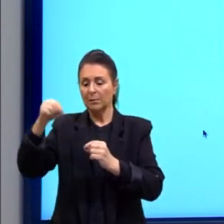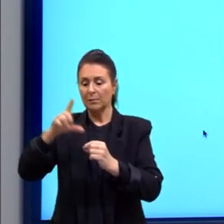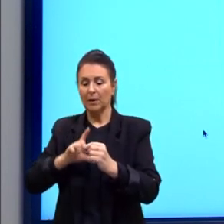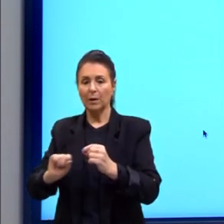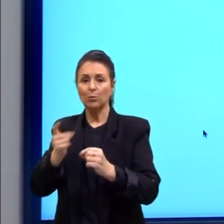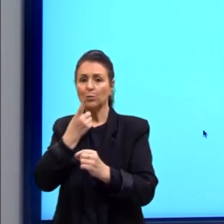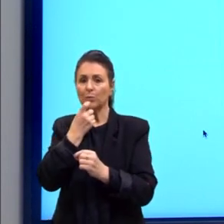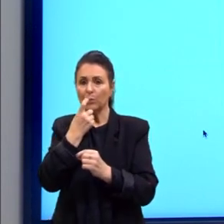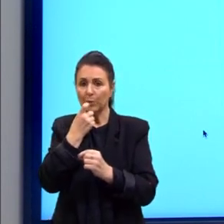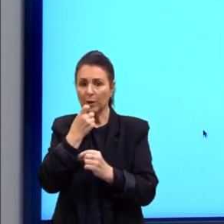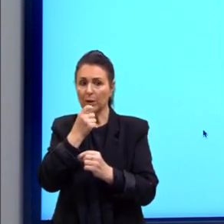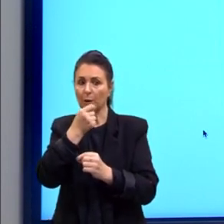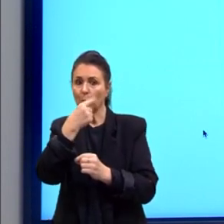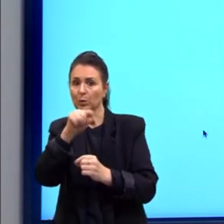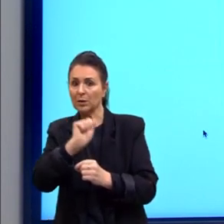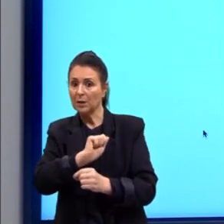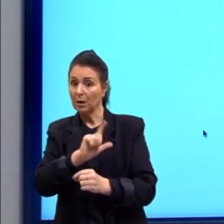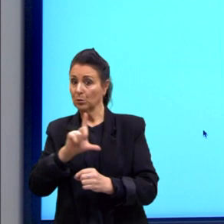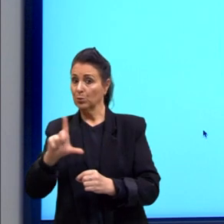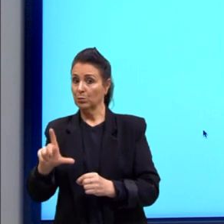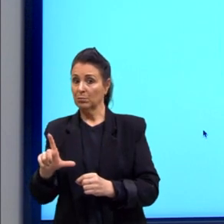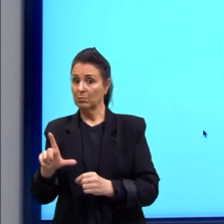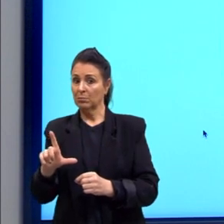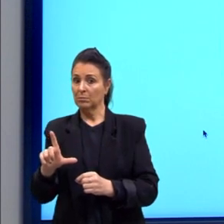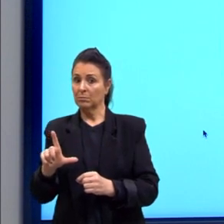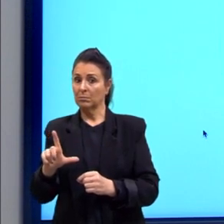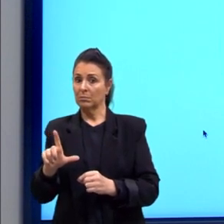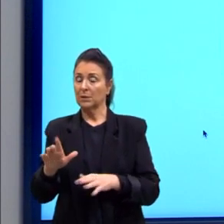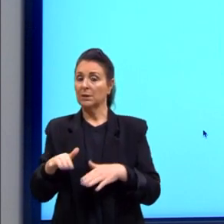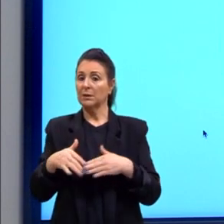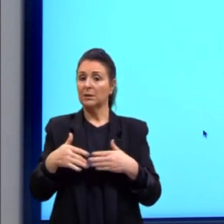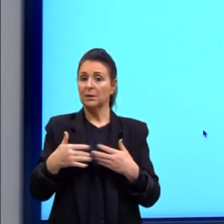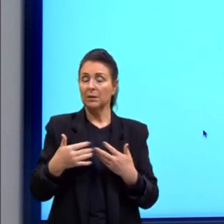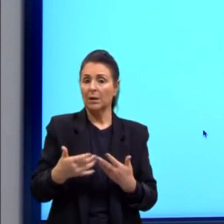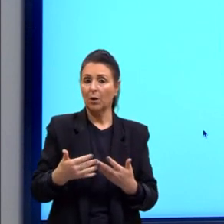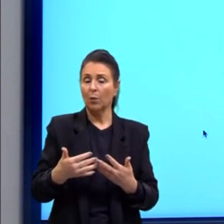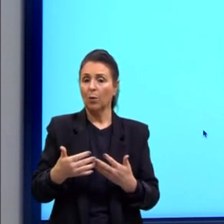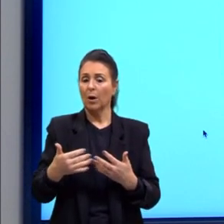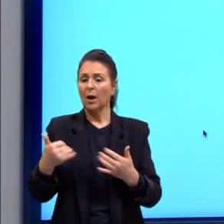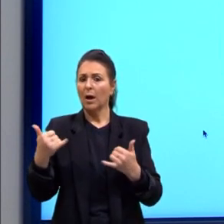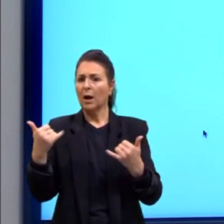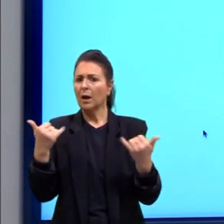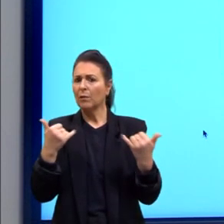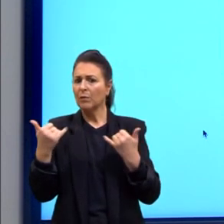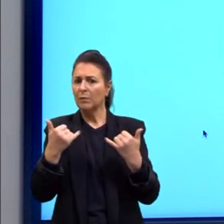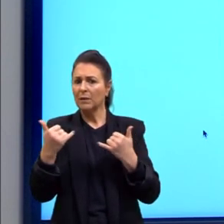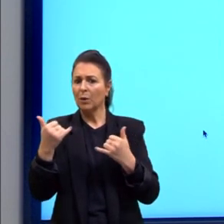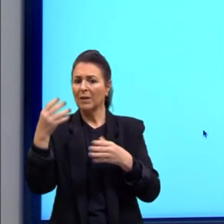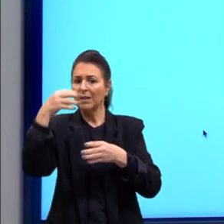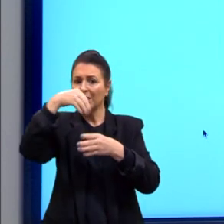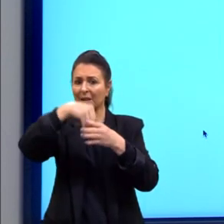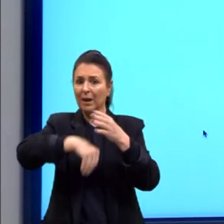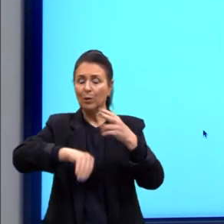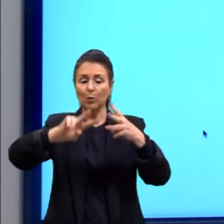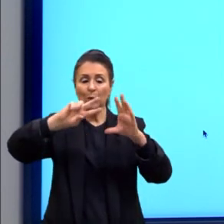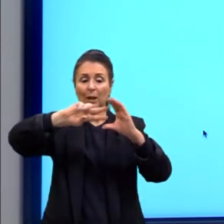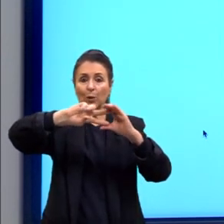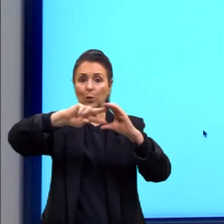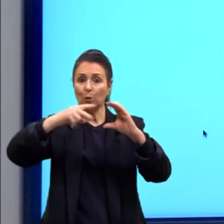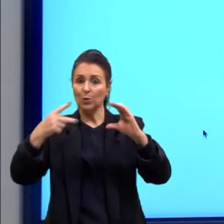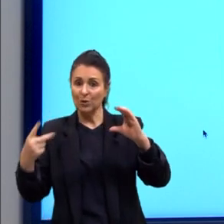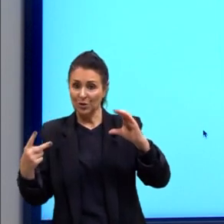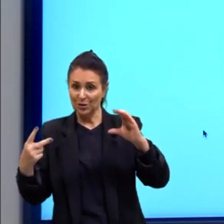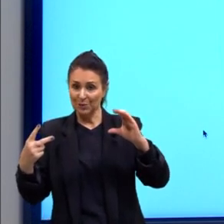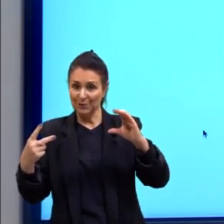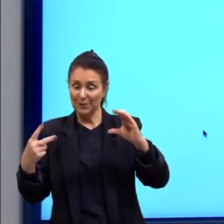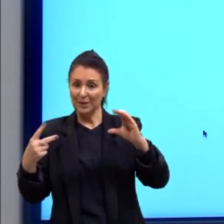algumas flores azuis. Então, a informação está lá no gene, como o genótipo, e